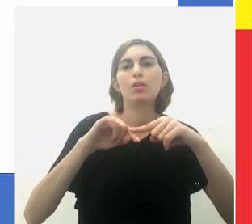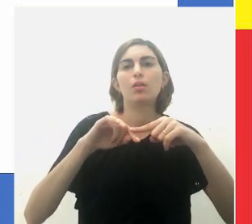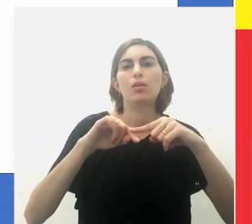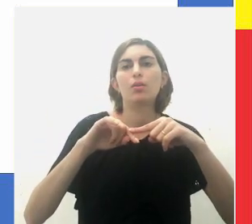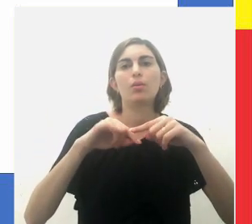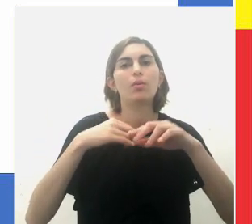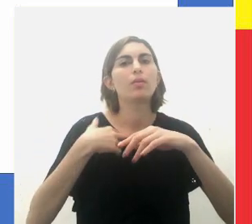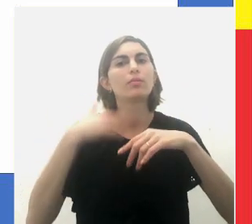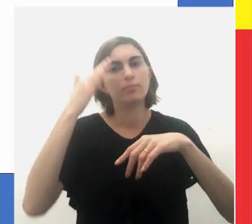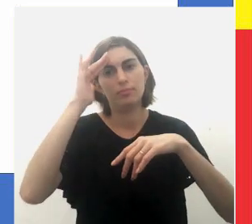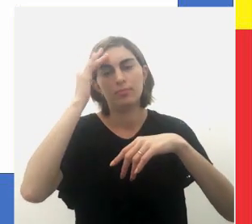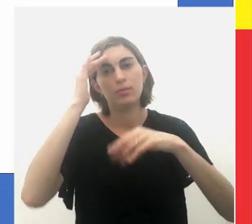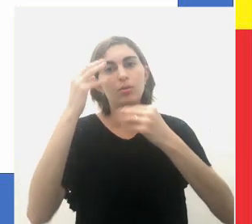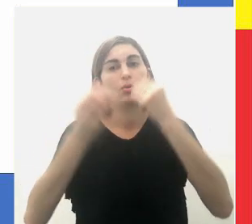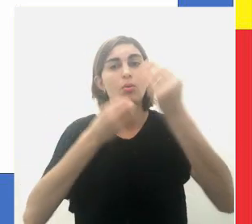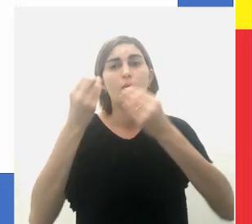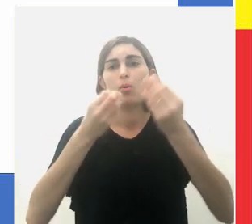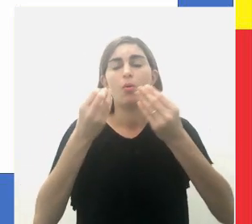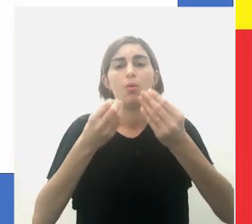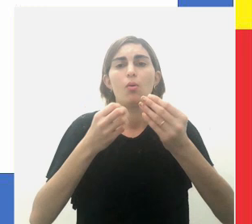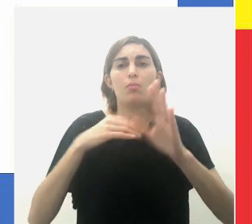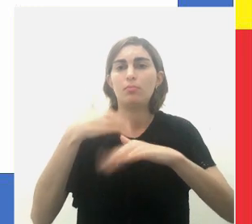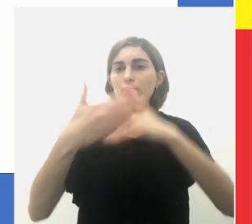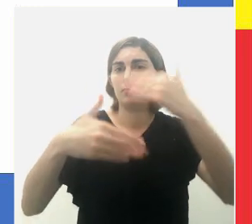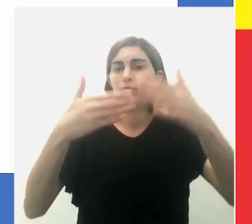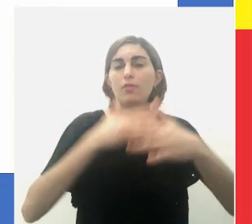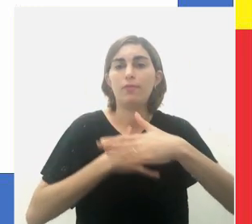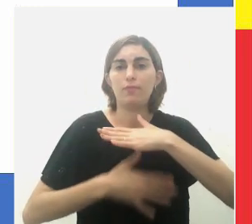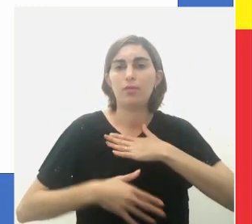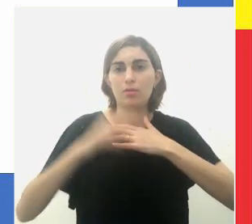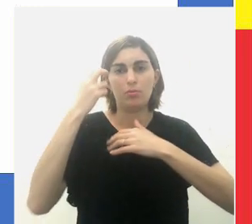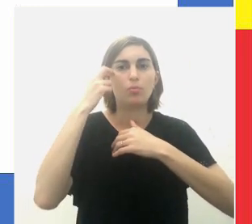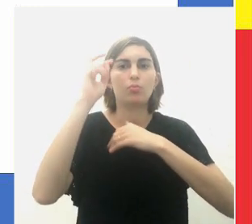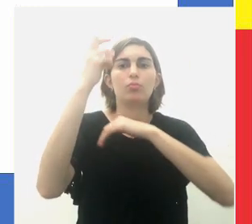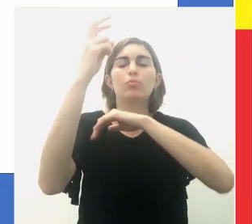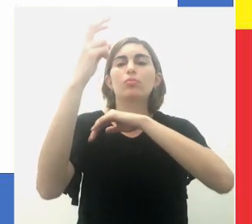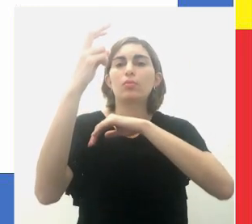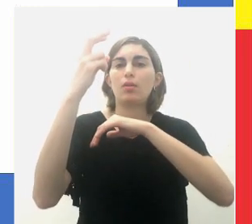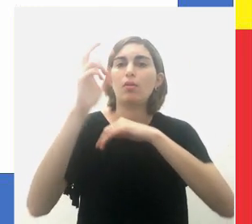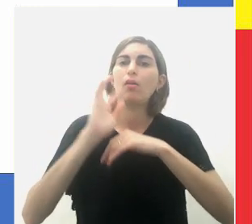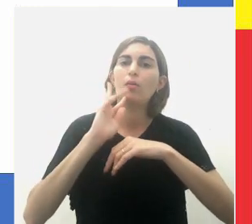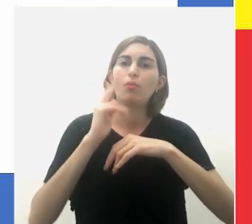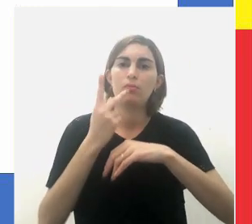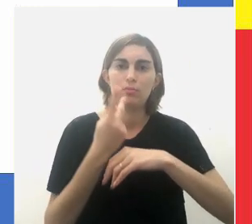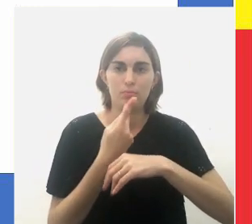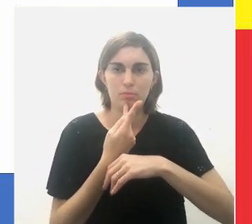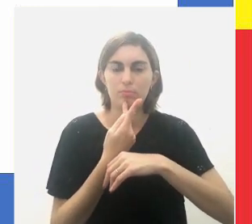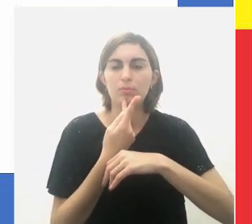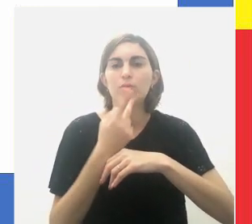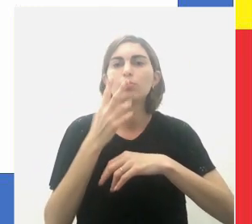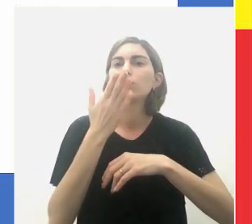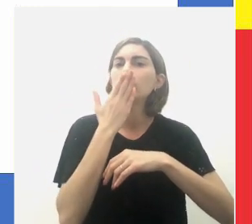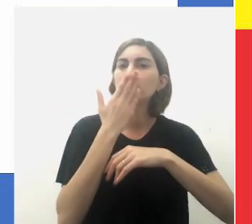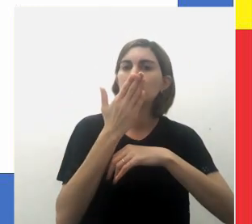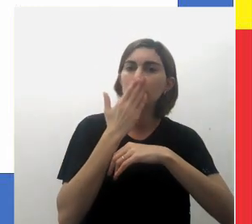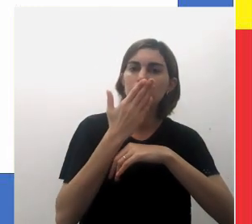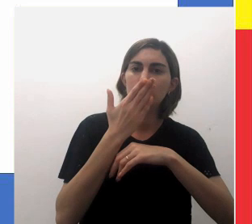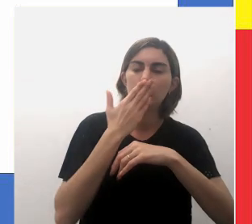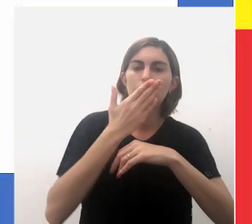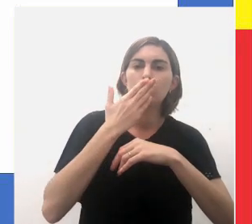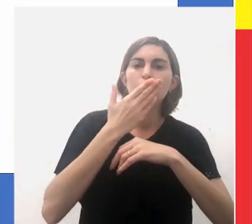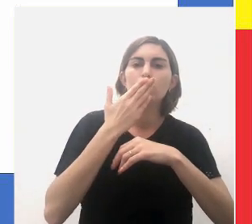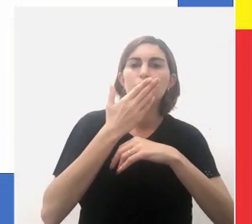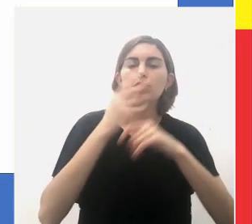habitam entendidas como indispensável a reposição física e cultural. O reconhecimento de que os índios